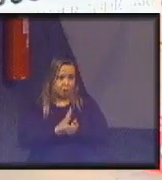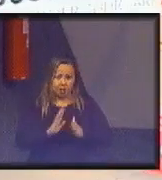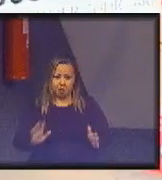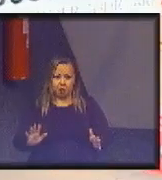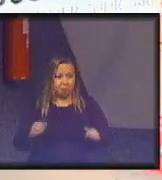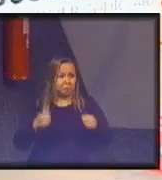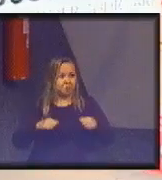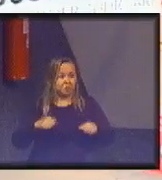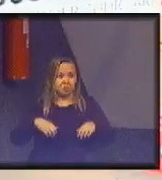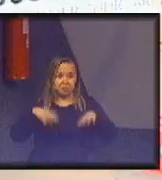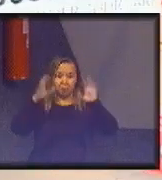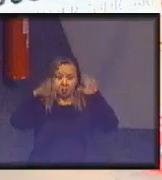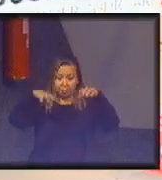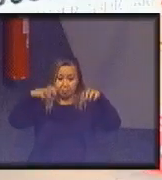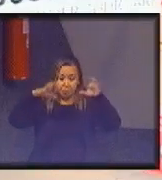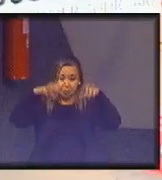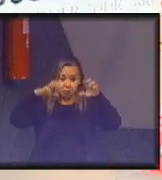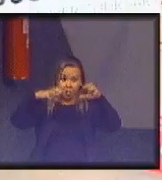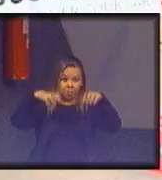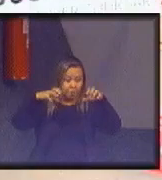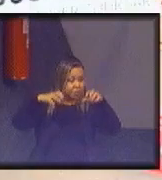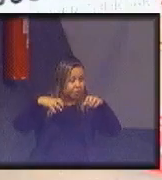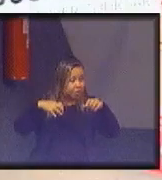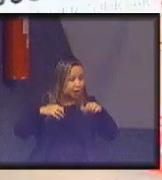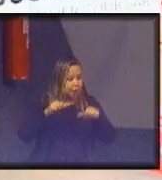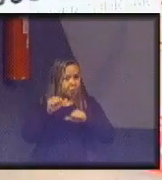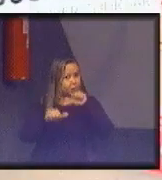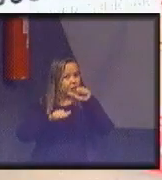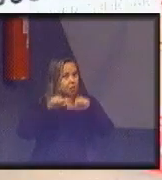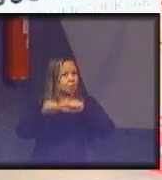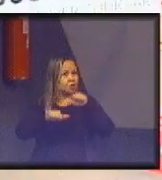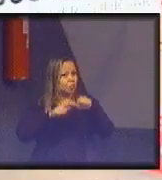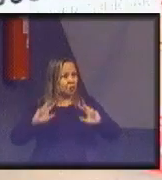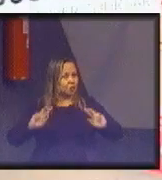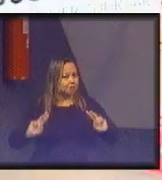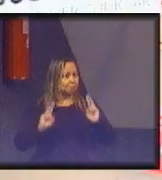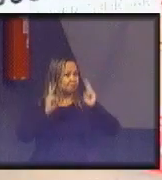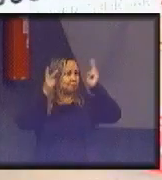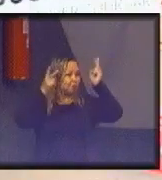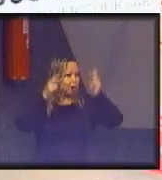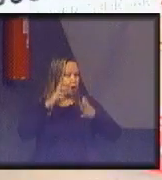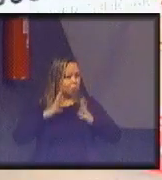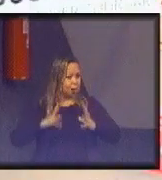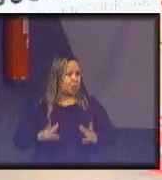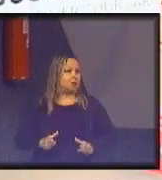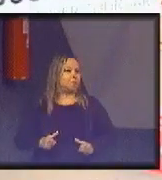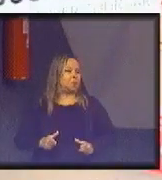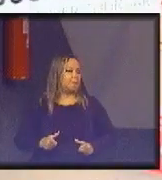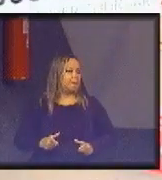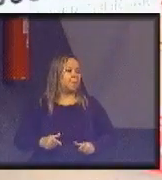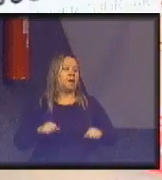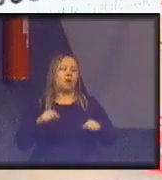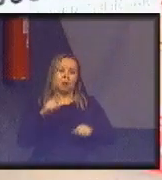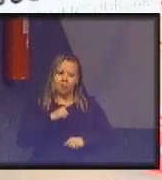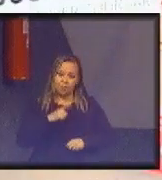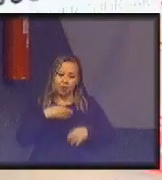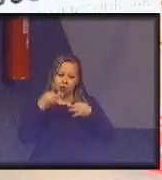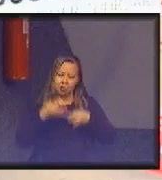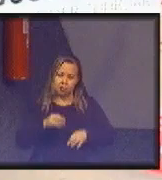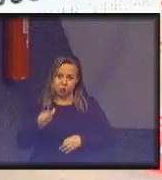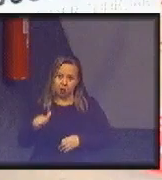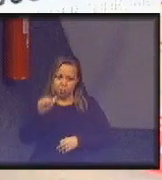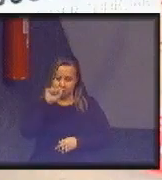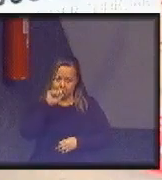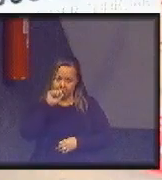vai ter que chover e, para virar algo desse tipo de valor aqui, que você tenha certeza que você pode beber,